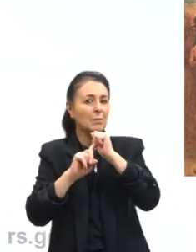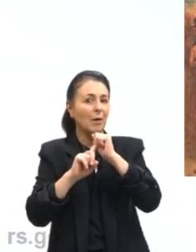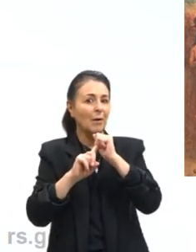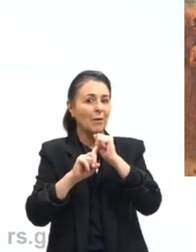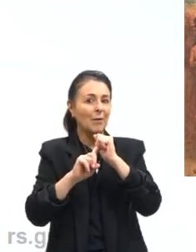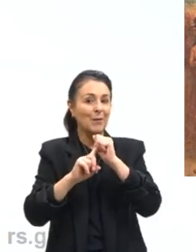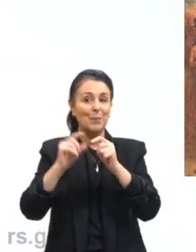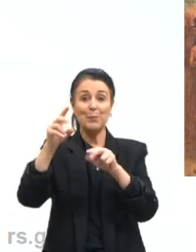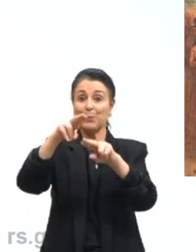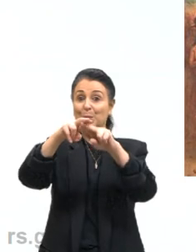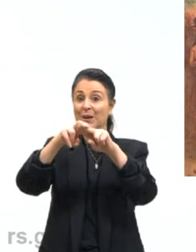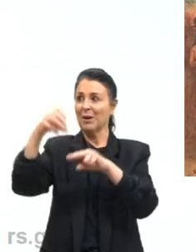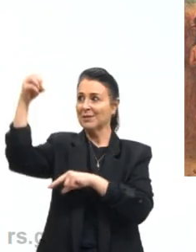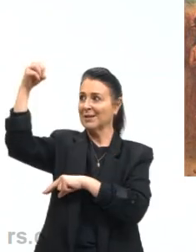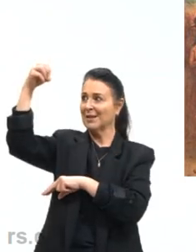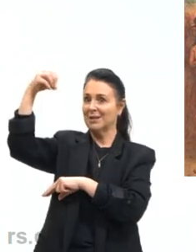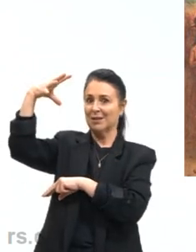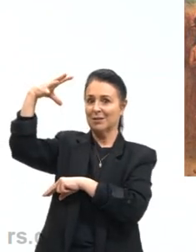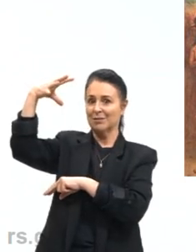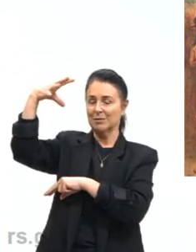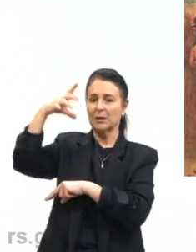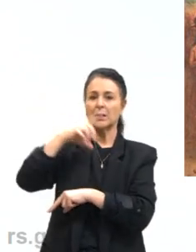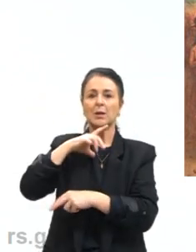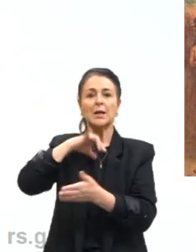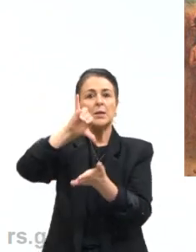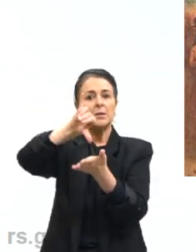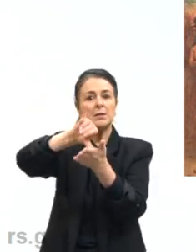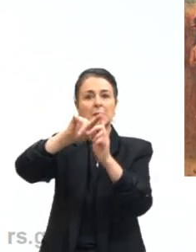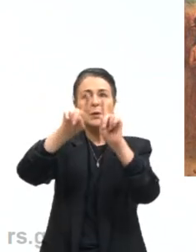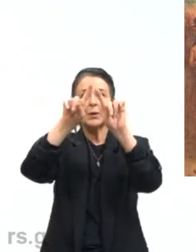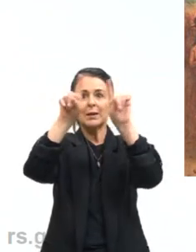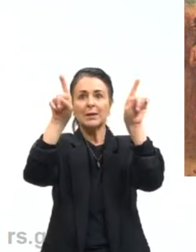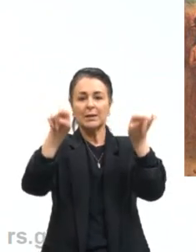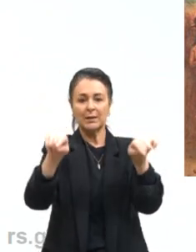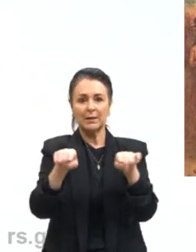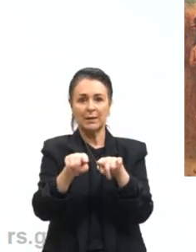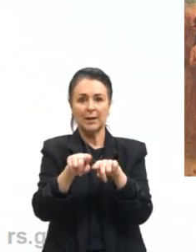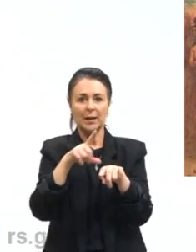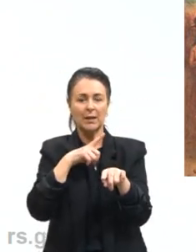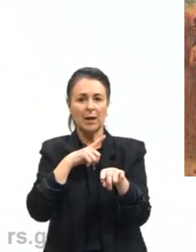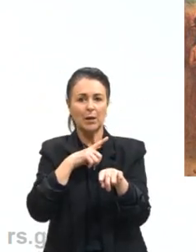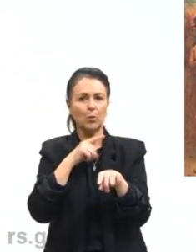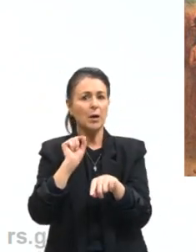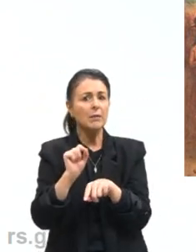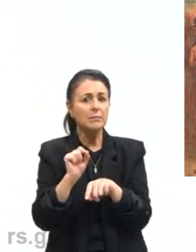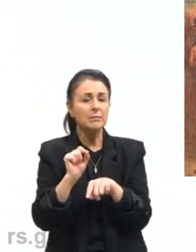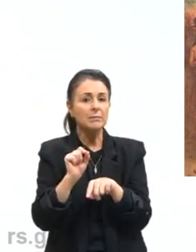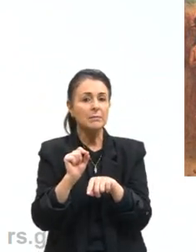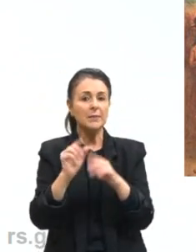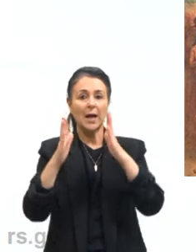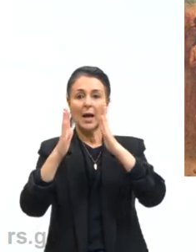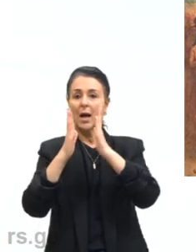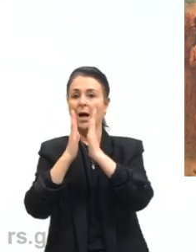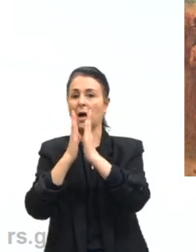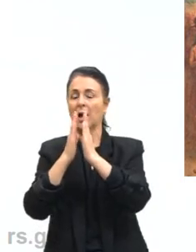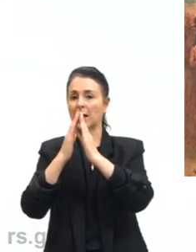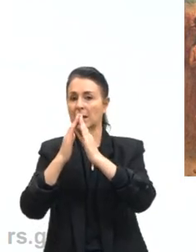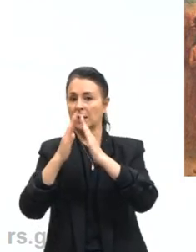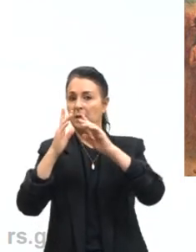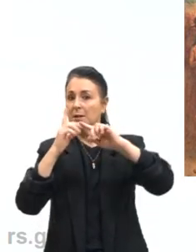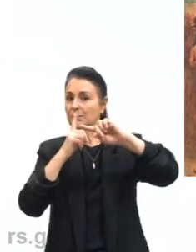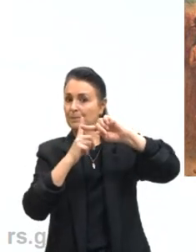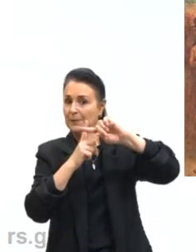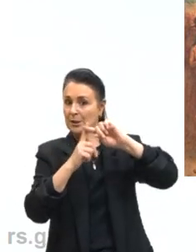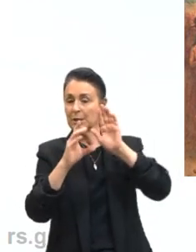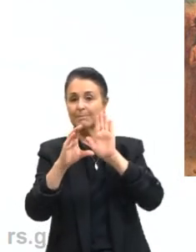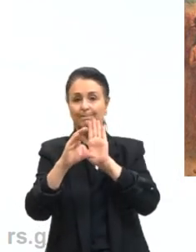Então, nós temos aqui, no centro dessa imagem, a presença da igreja, a igreja católica. Nós temos